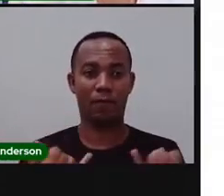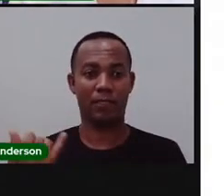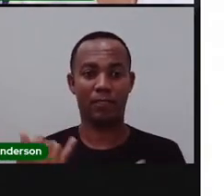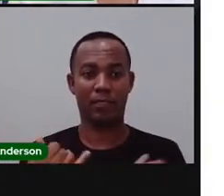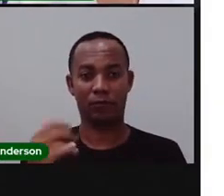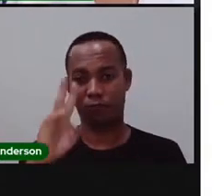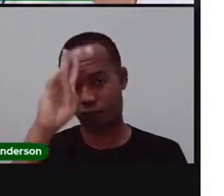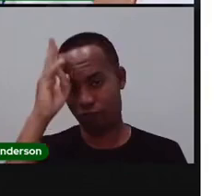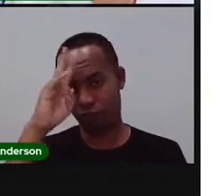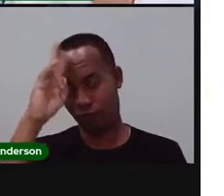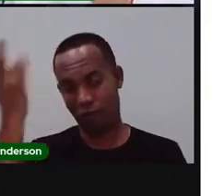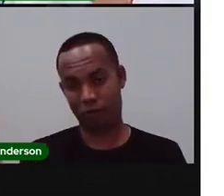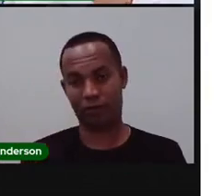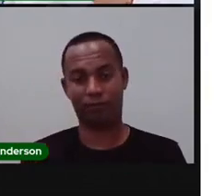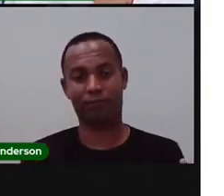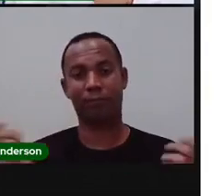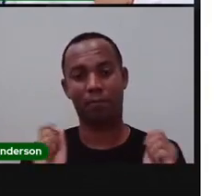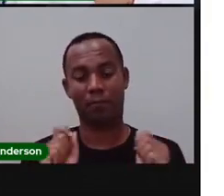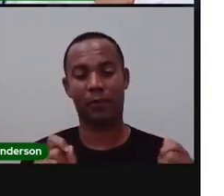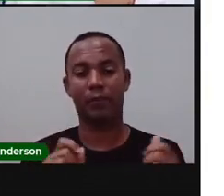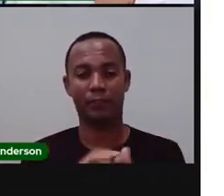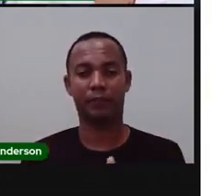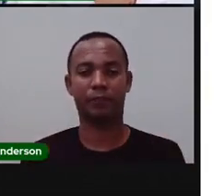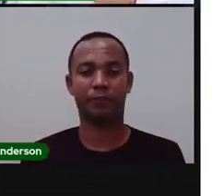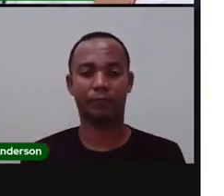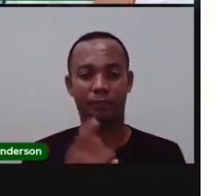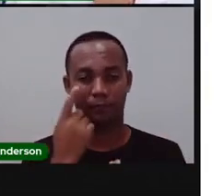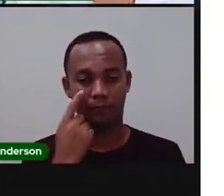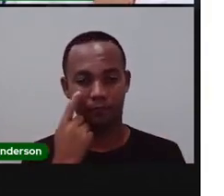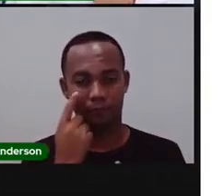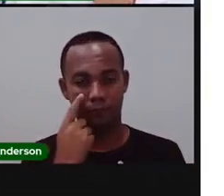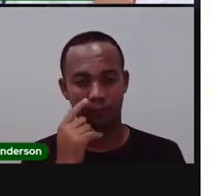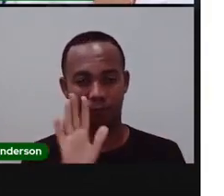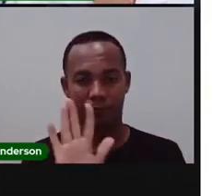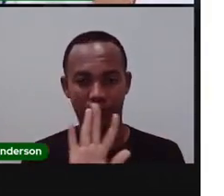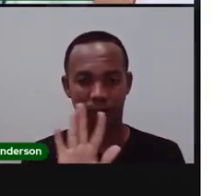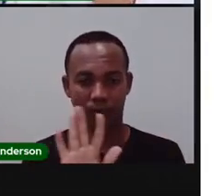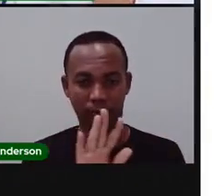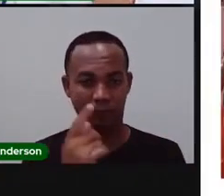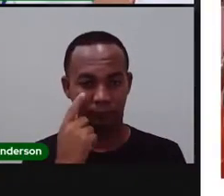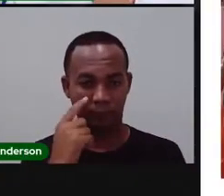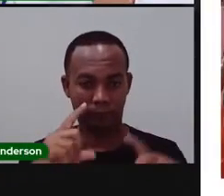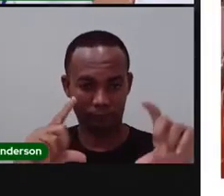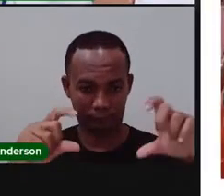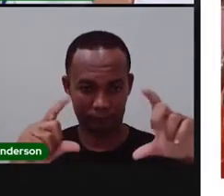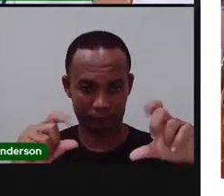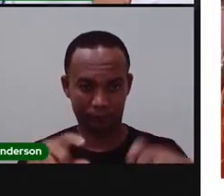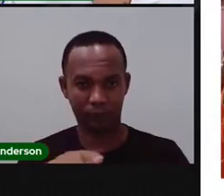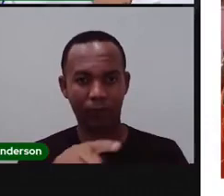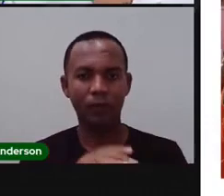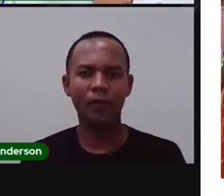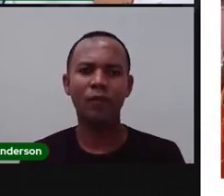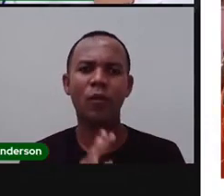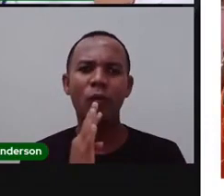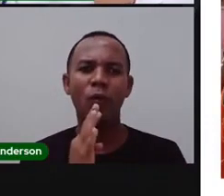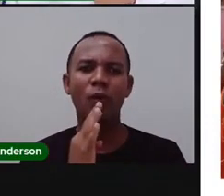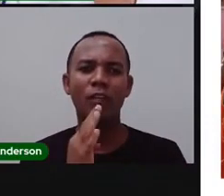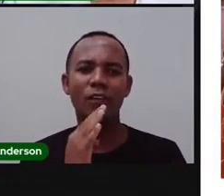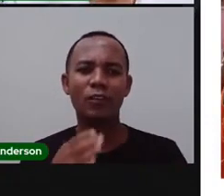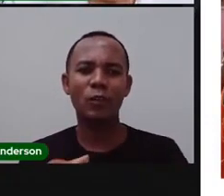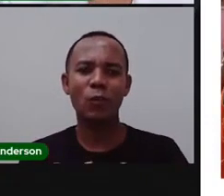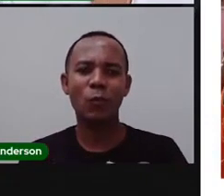fantástica. Vamos ao próximo slide, ou a próxima lâmina para vocês. Bando